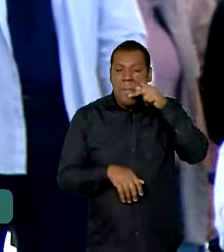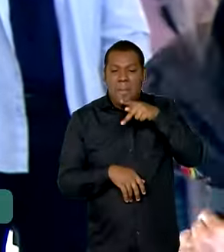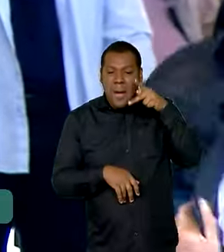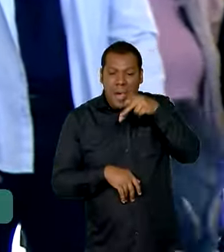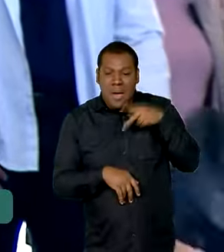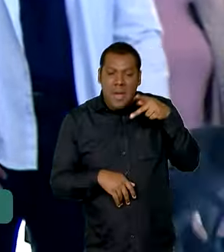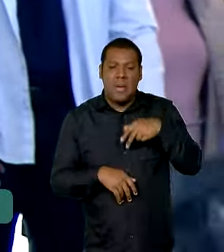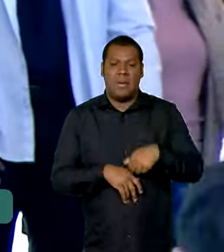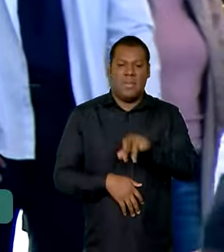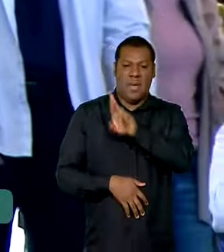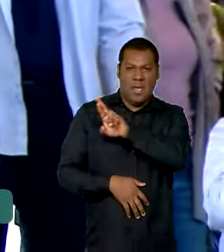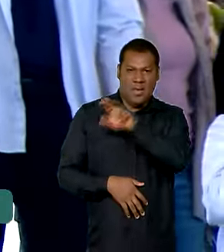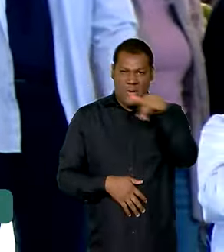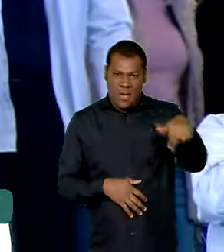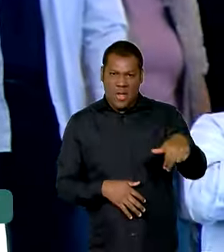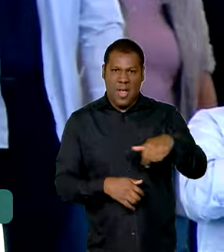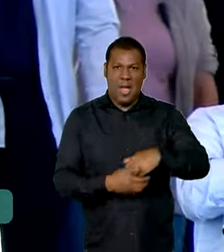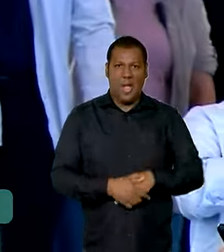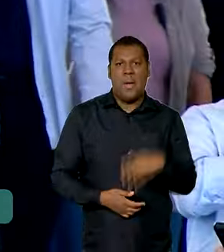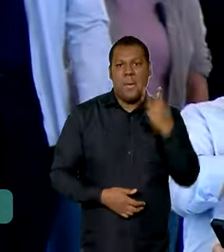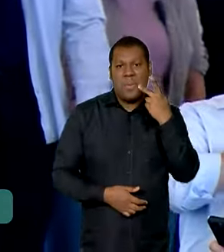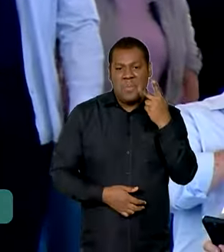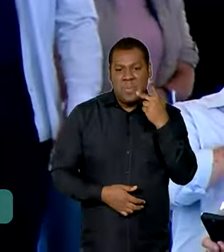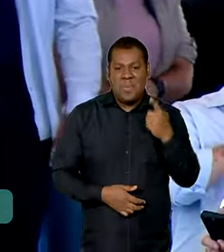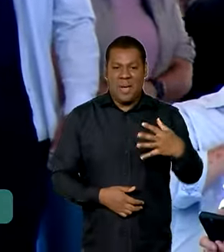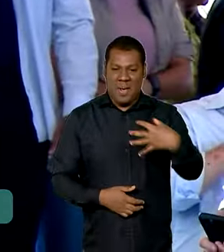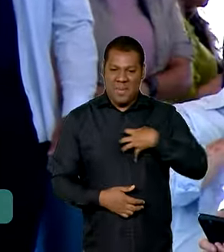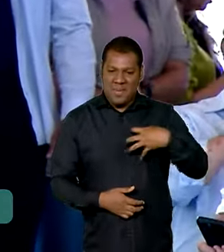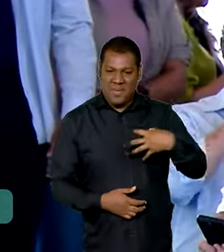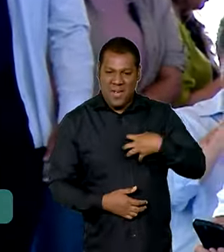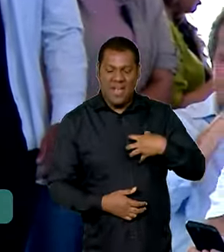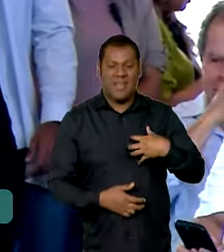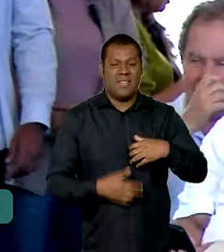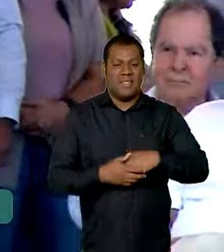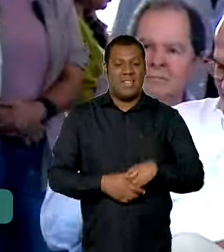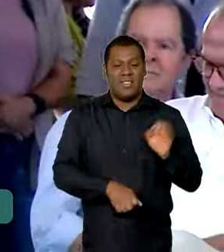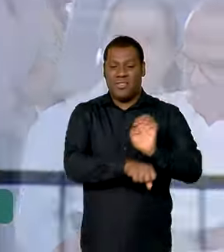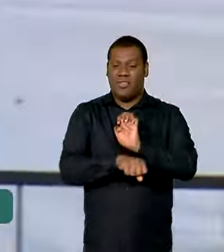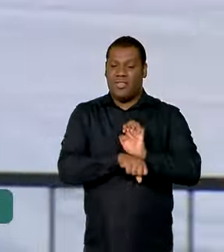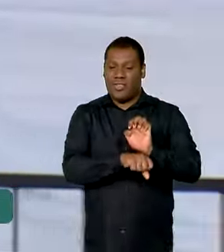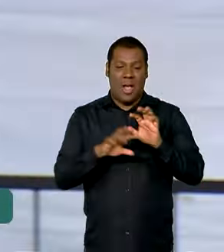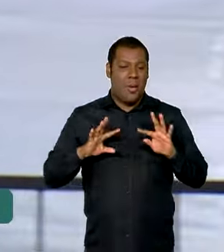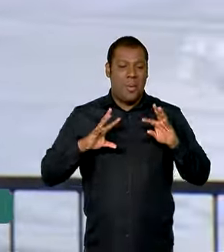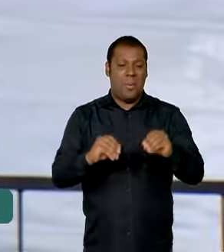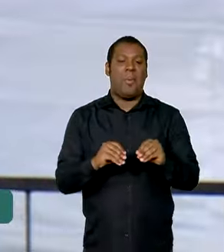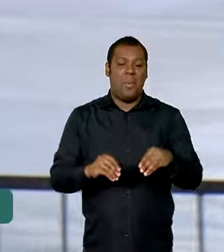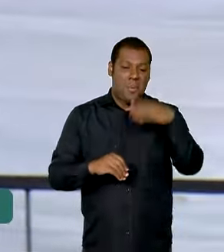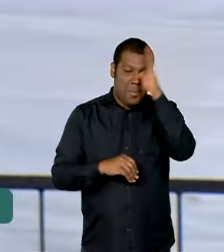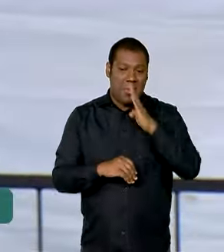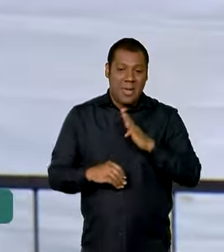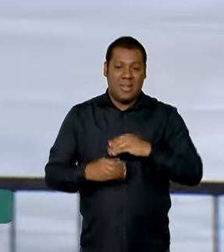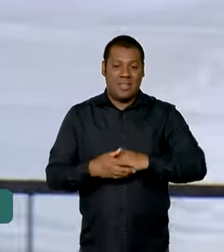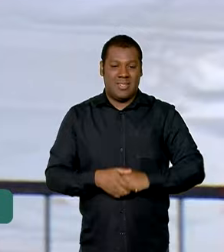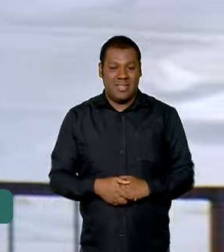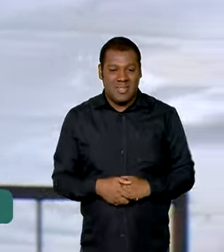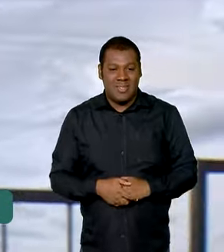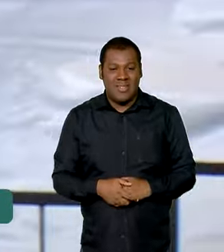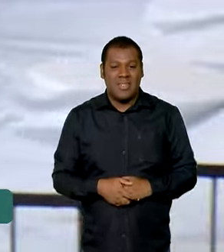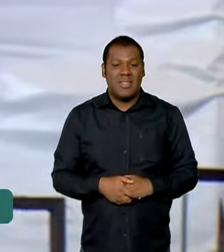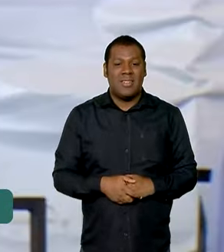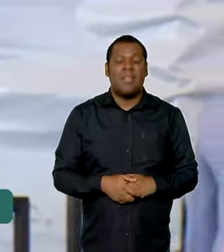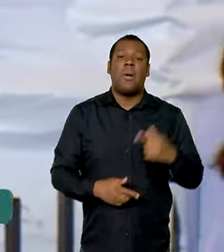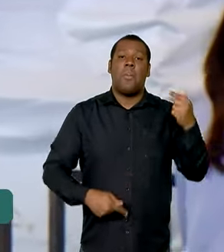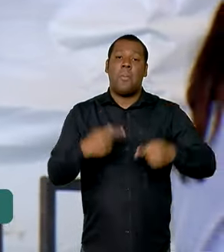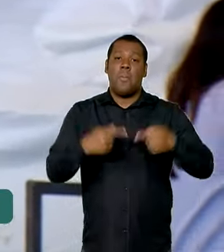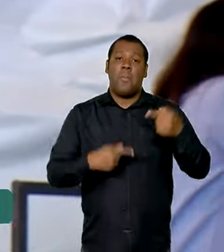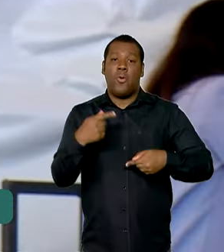o meu Rio Grande do Norte, o meu Ceará, a Bahia e todos os estados, não apenas com a irrigação, mas com a